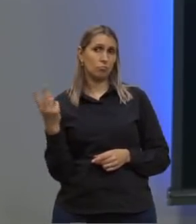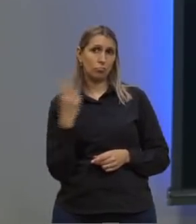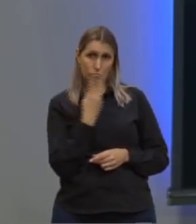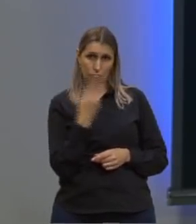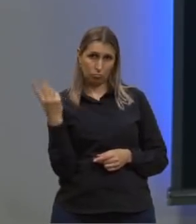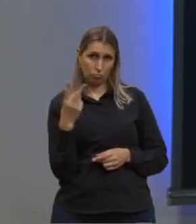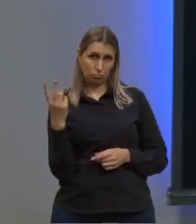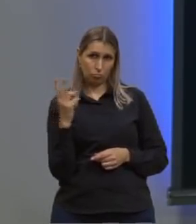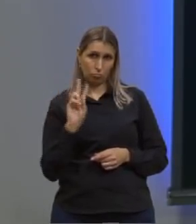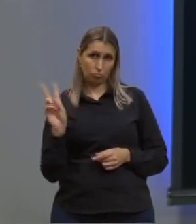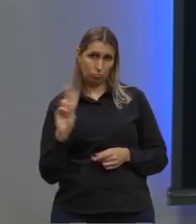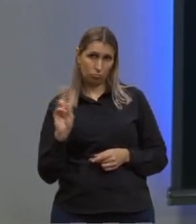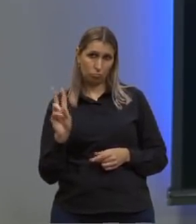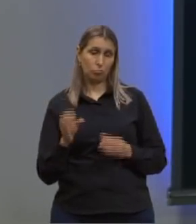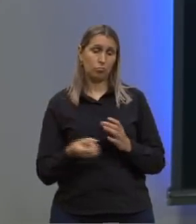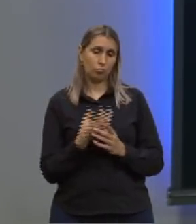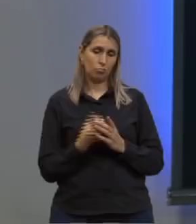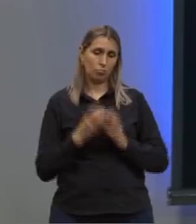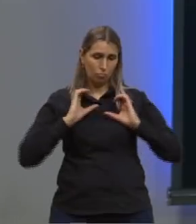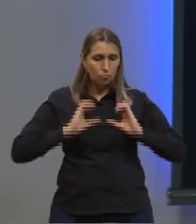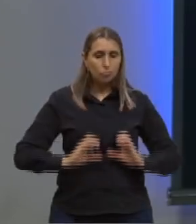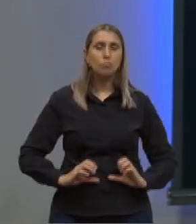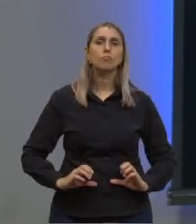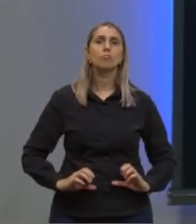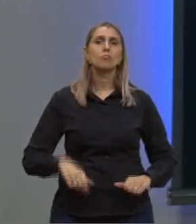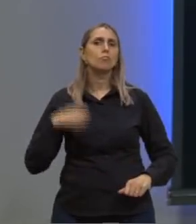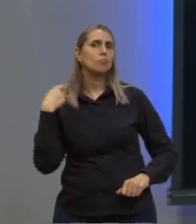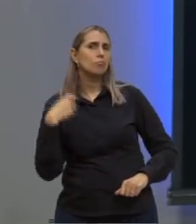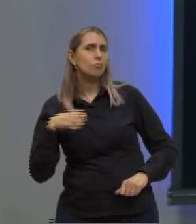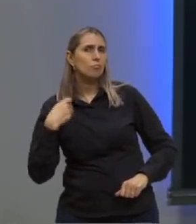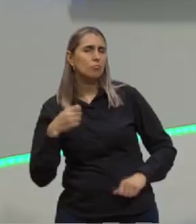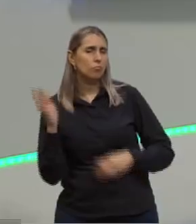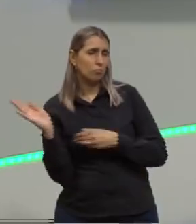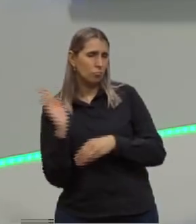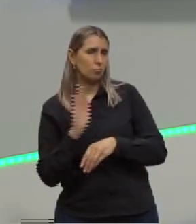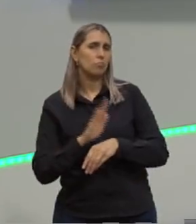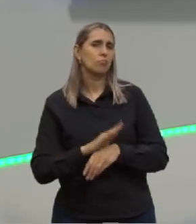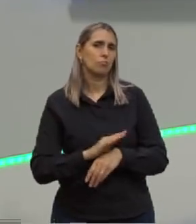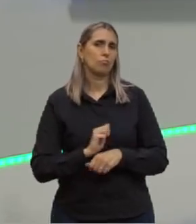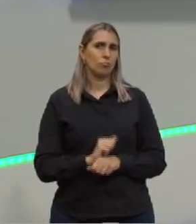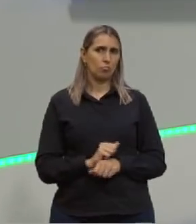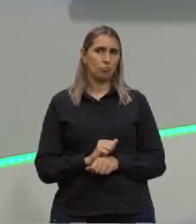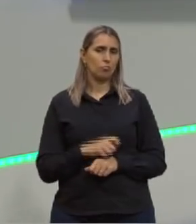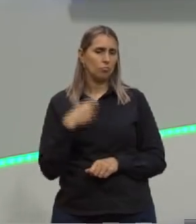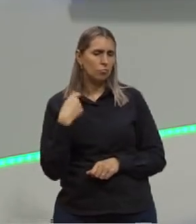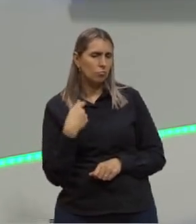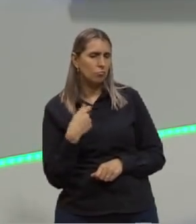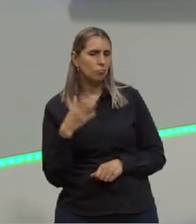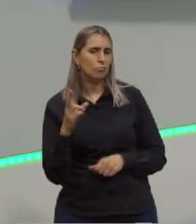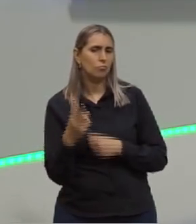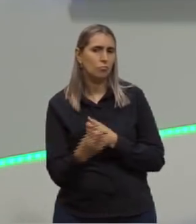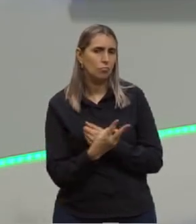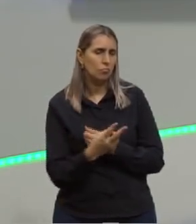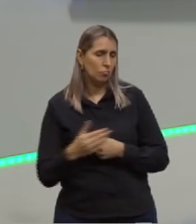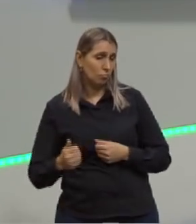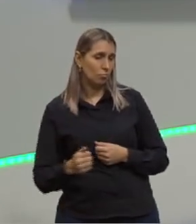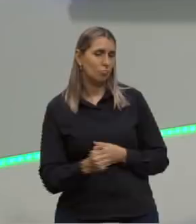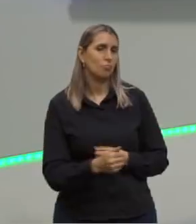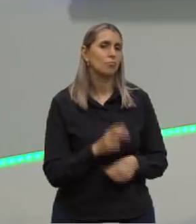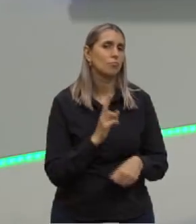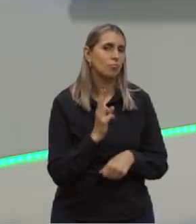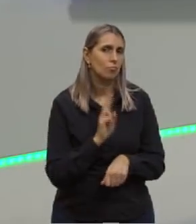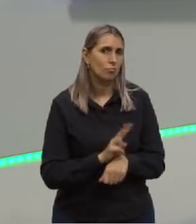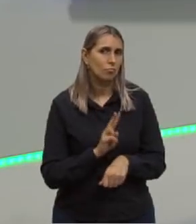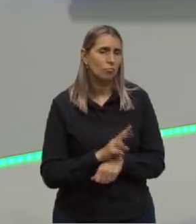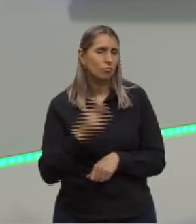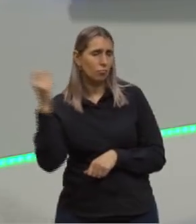sendo produzidas no nosso corpo, mas precisando aí de uma ajudinha, Digamos assim, que a gente precisa cuidar dessas bactérias, precisa